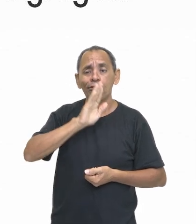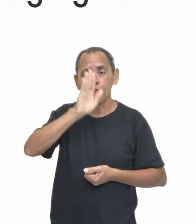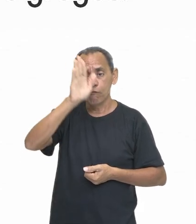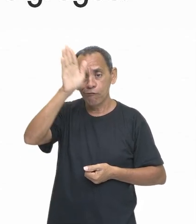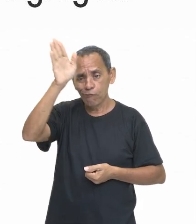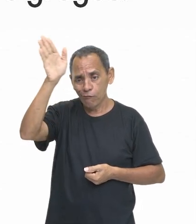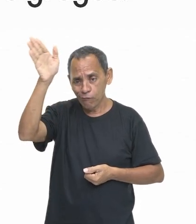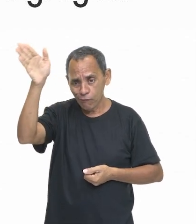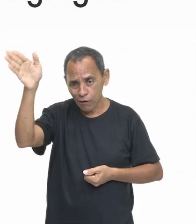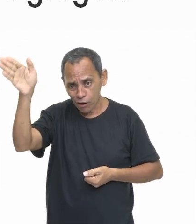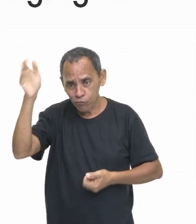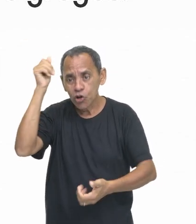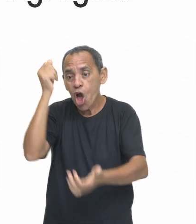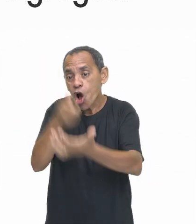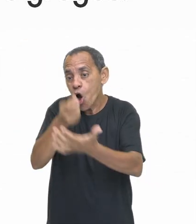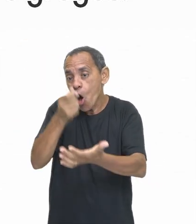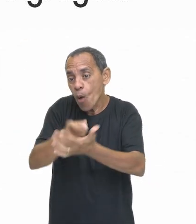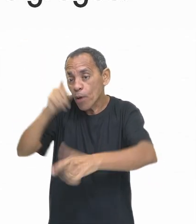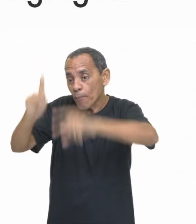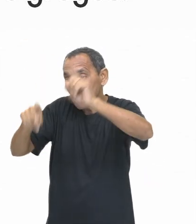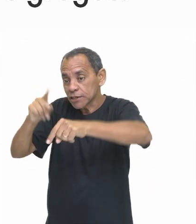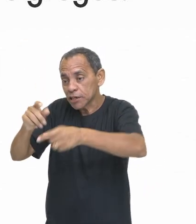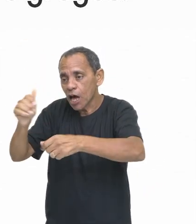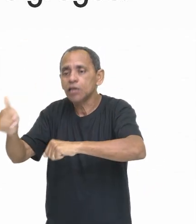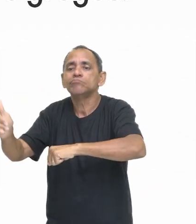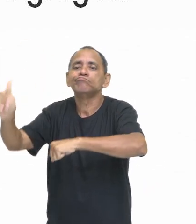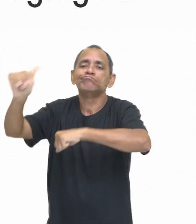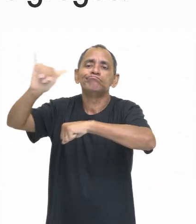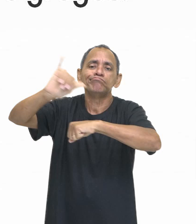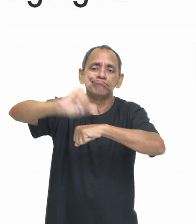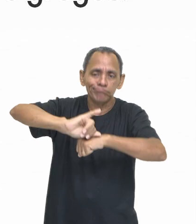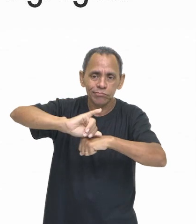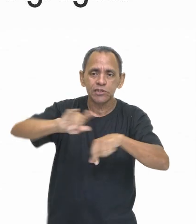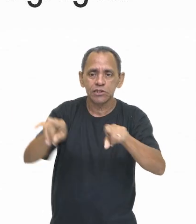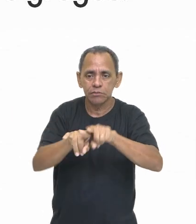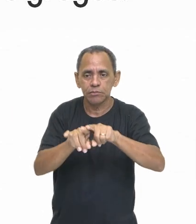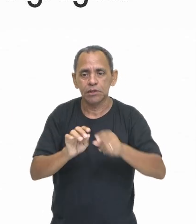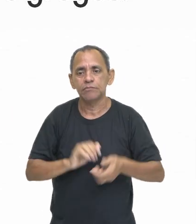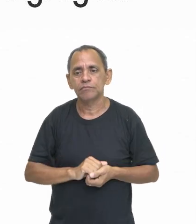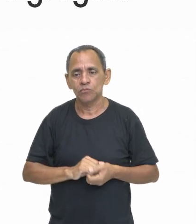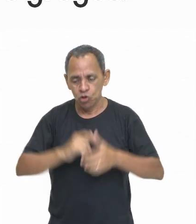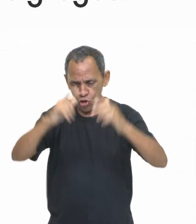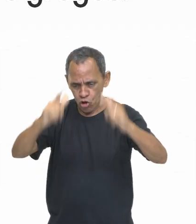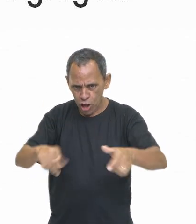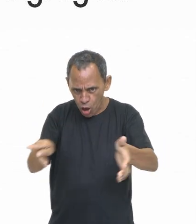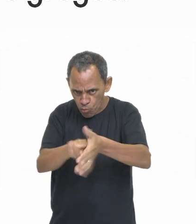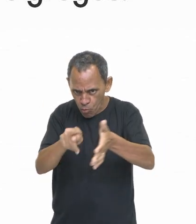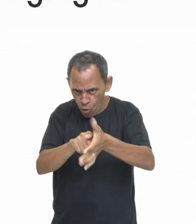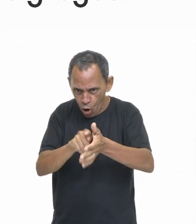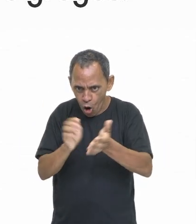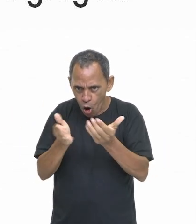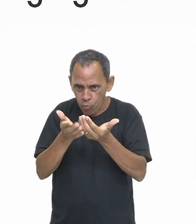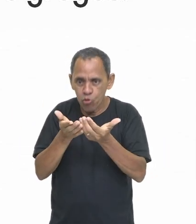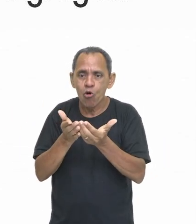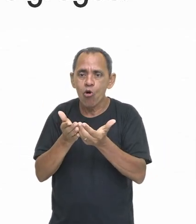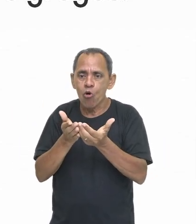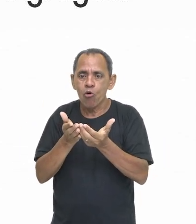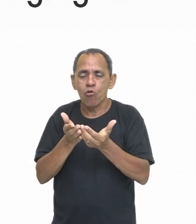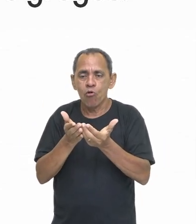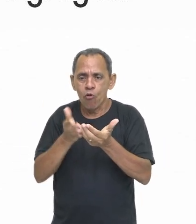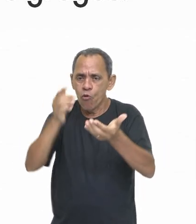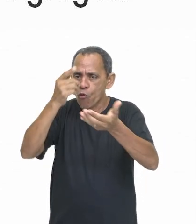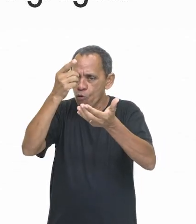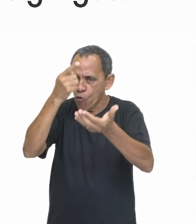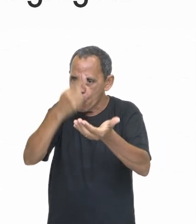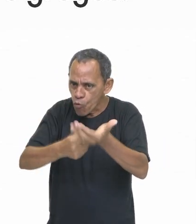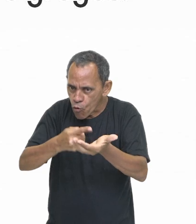e negociar da forma que melhor pudesse ser feito. Então, os portos de Roma, como Osteia e Puteoli, eram